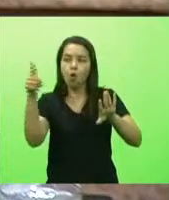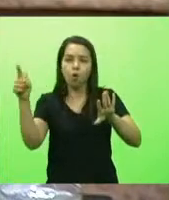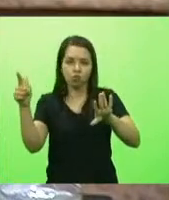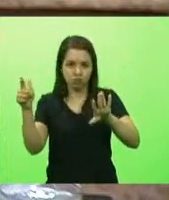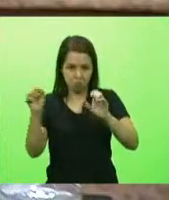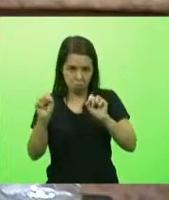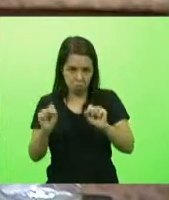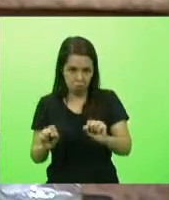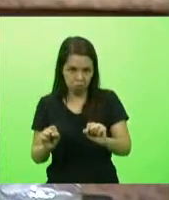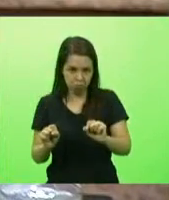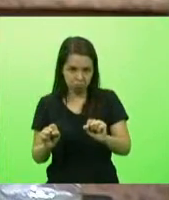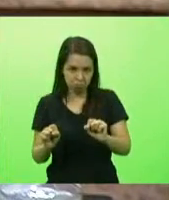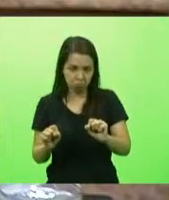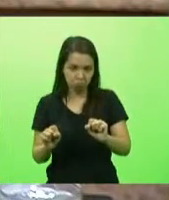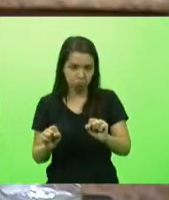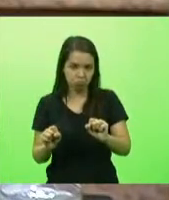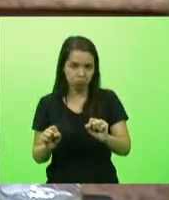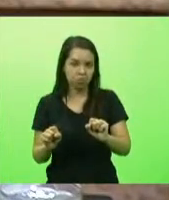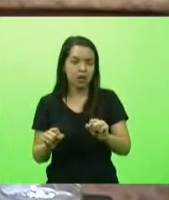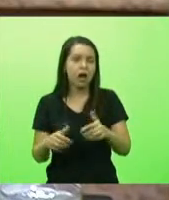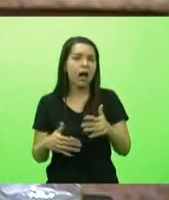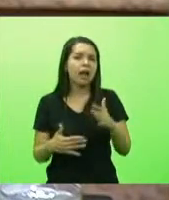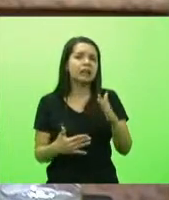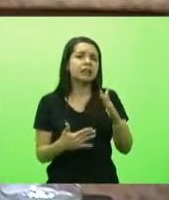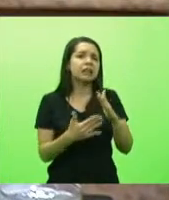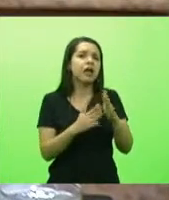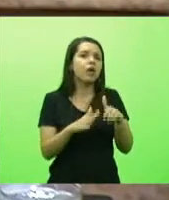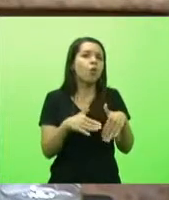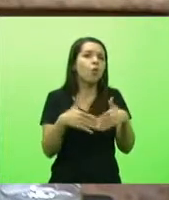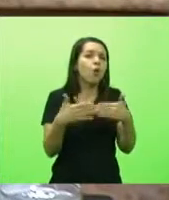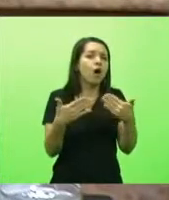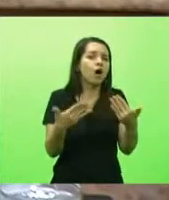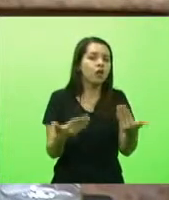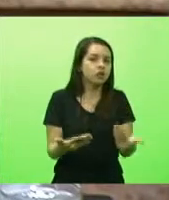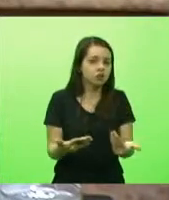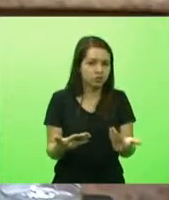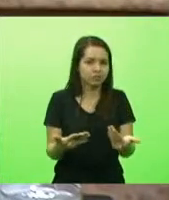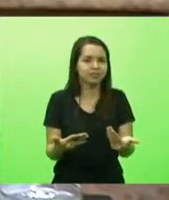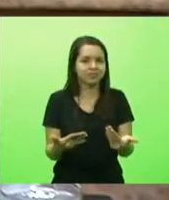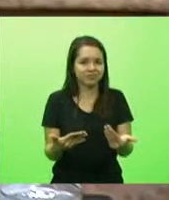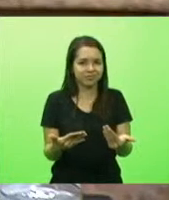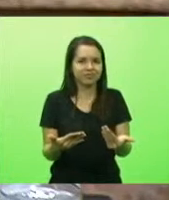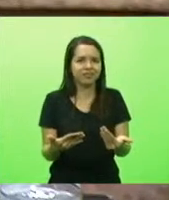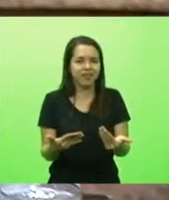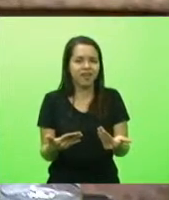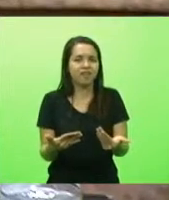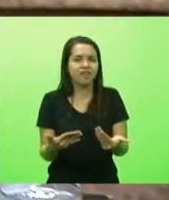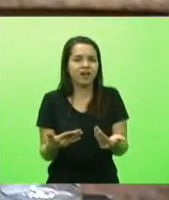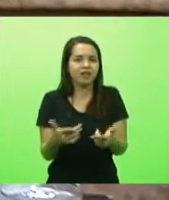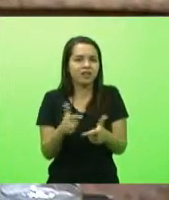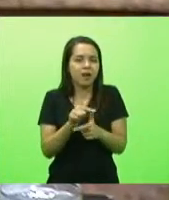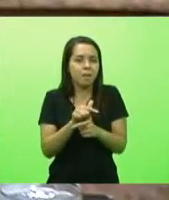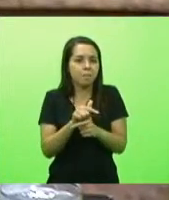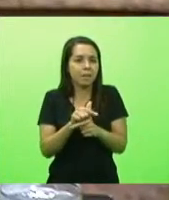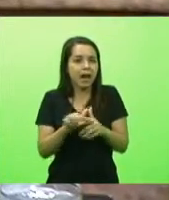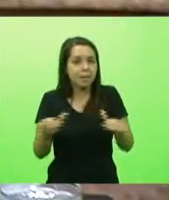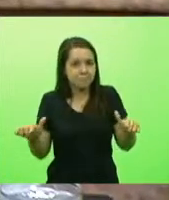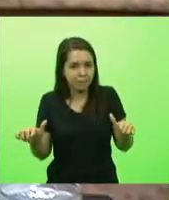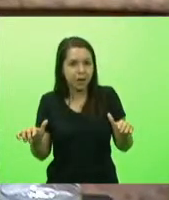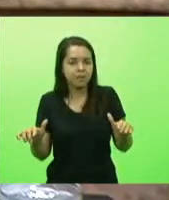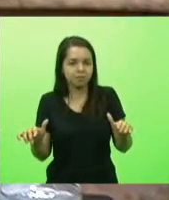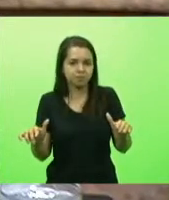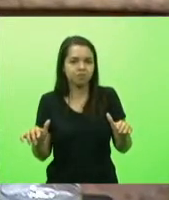nós vamos zerar a sua sensação sua sensibilidade até quando